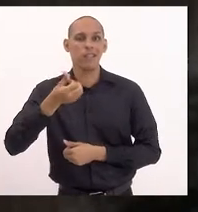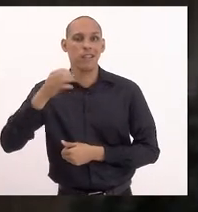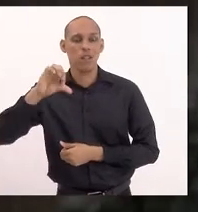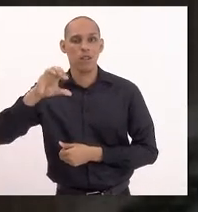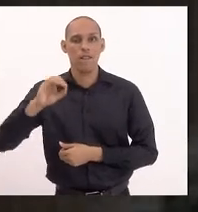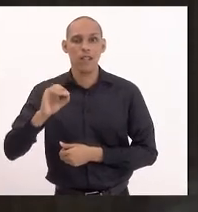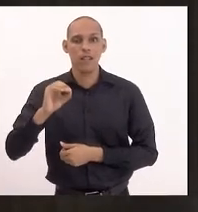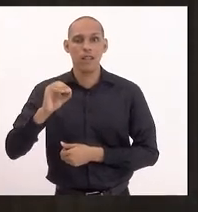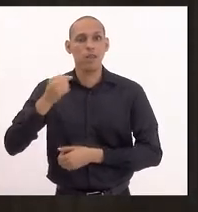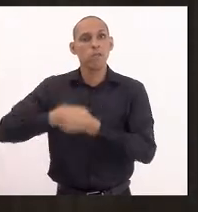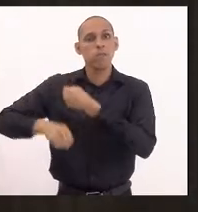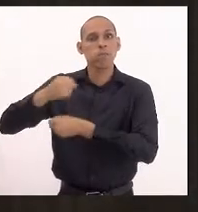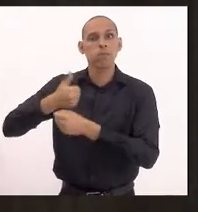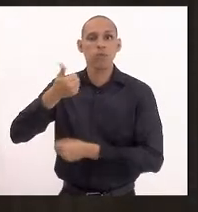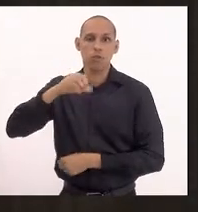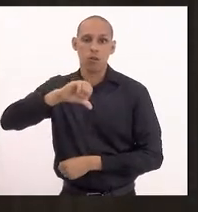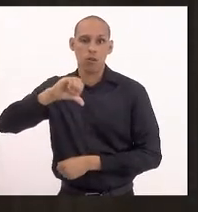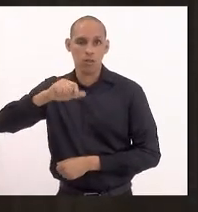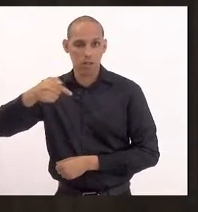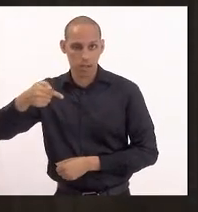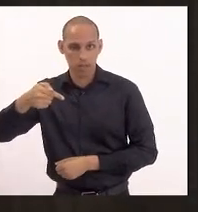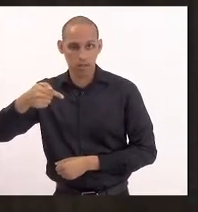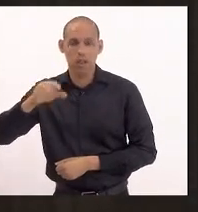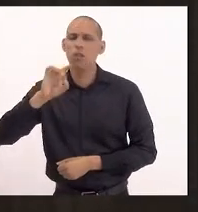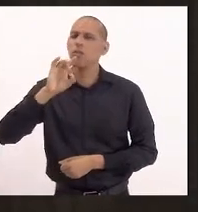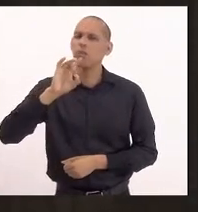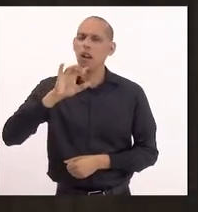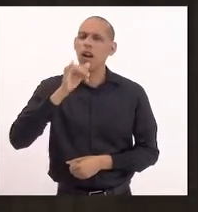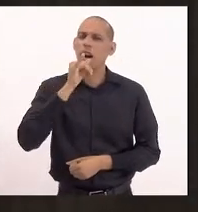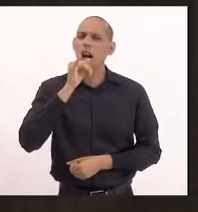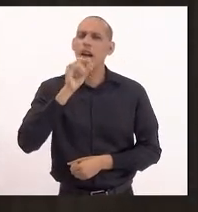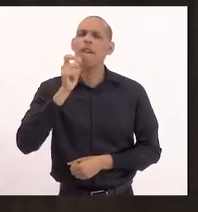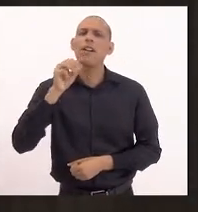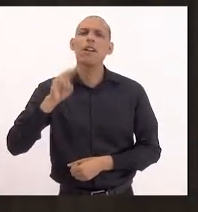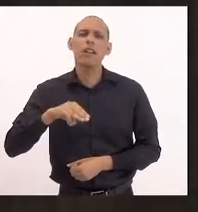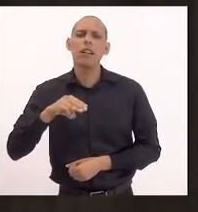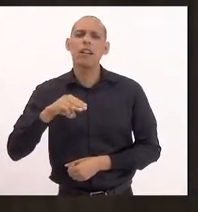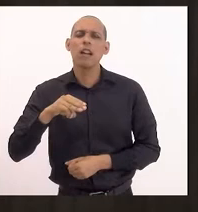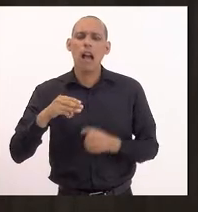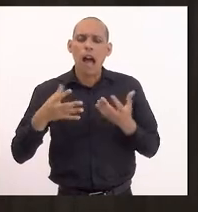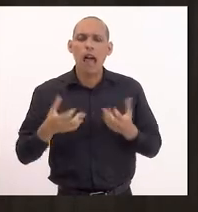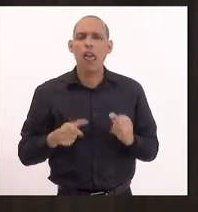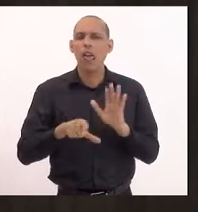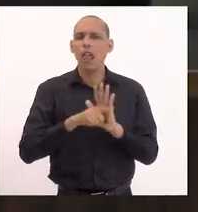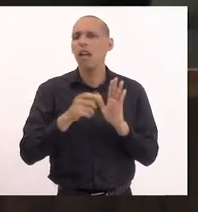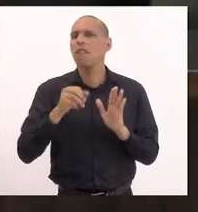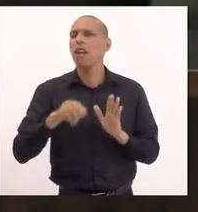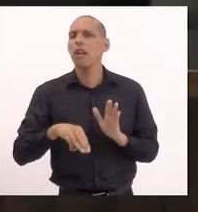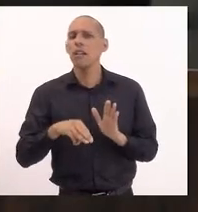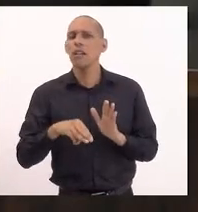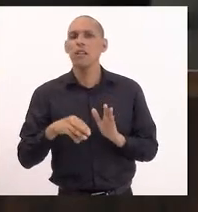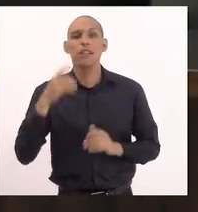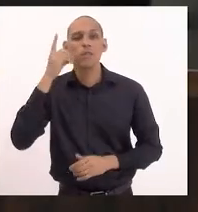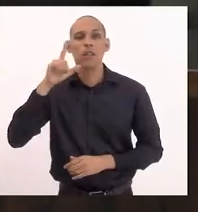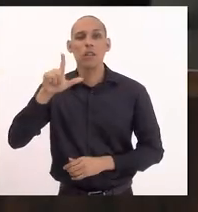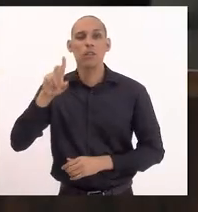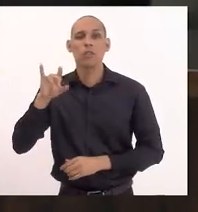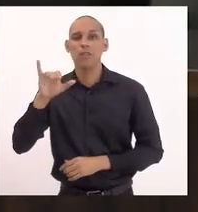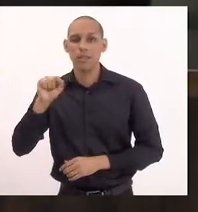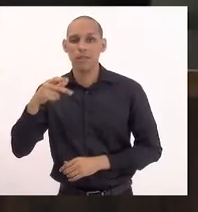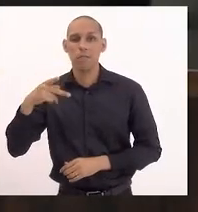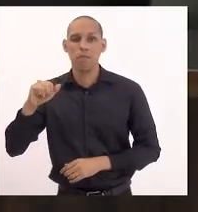de 97. Eu só queria que o senhor dissesse quem sancionou essa lei. Deputado Luiz Paulo.